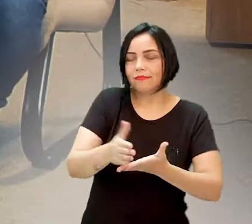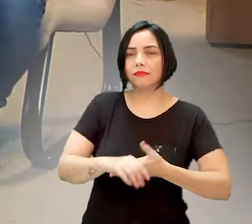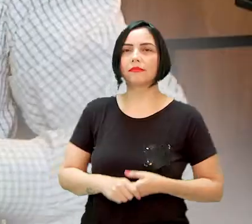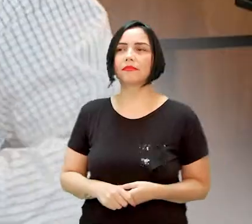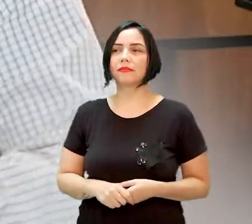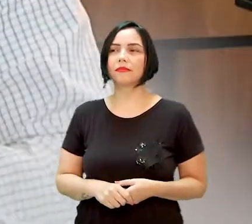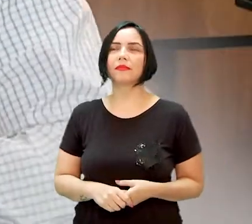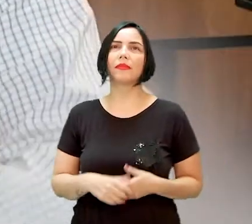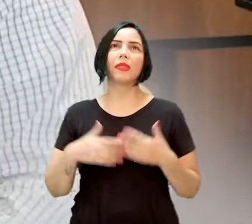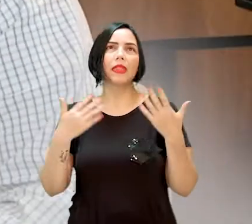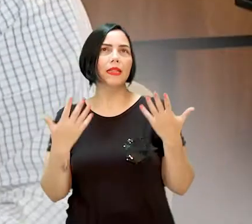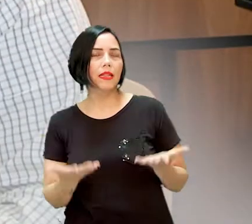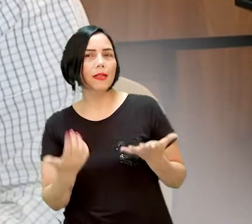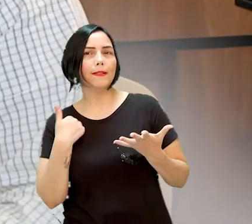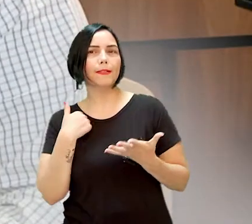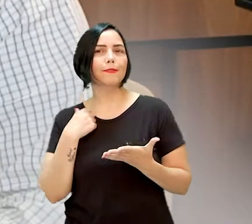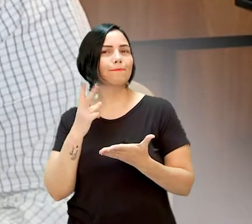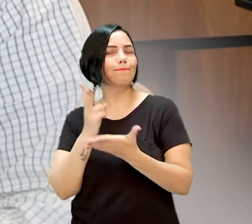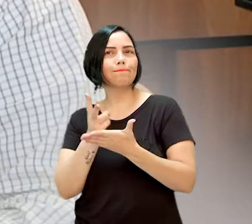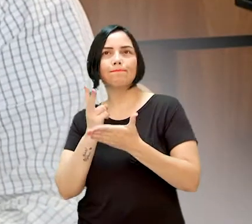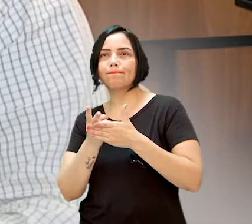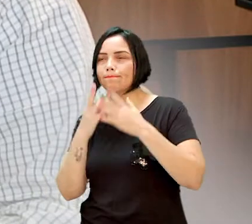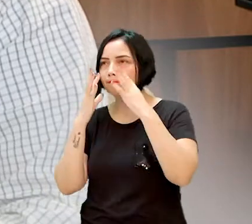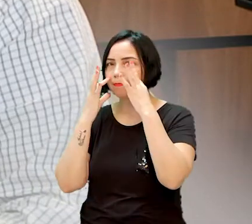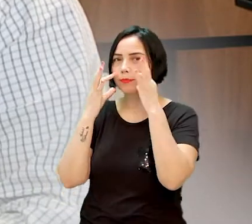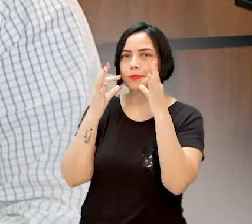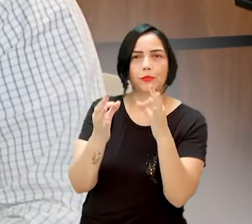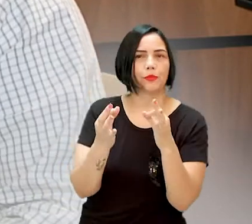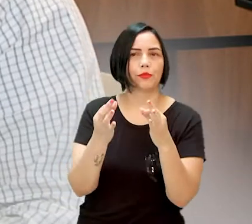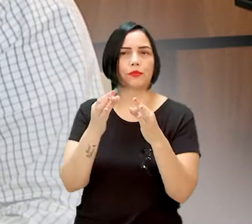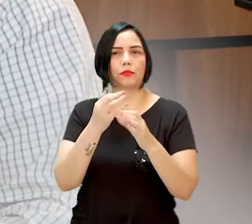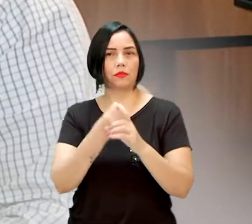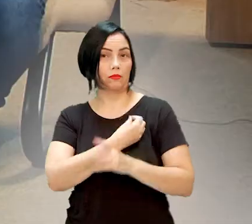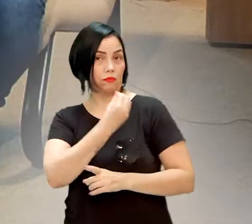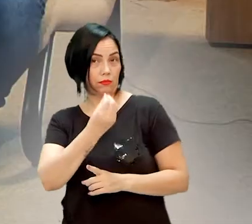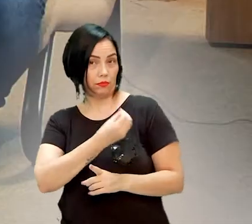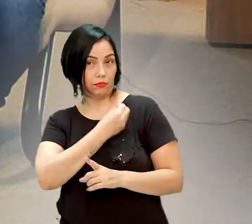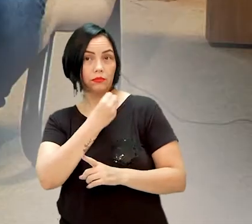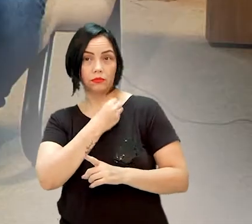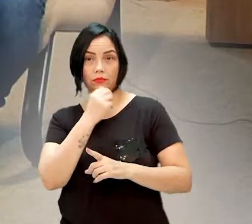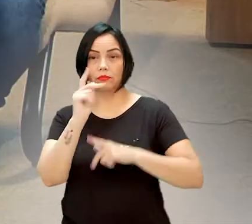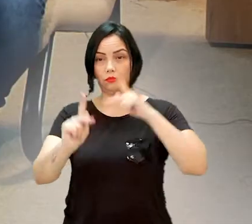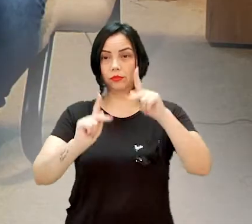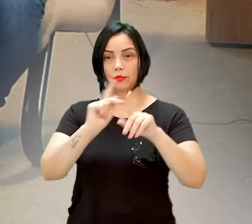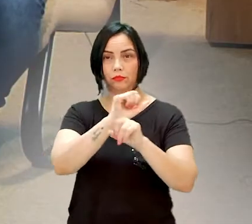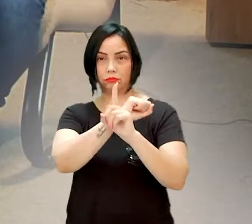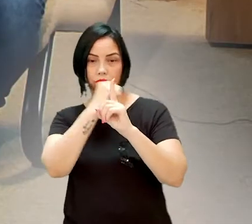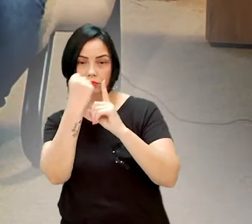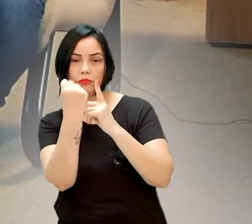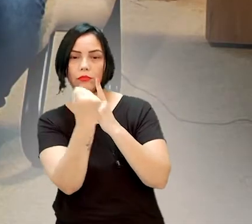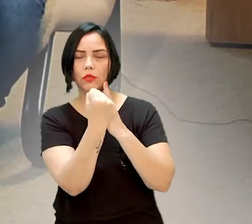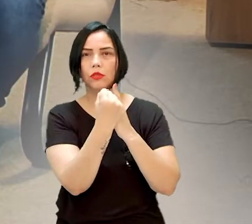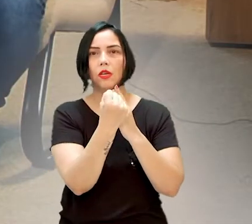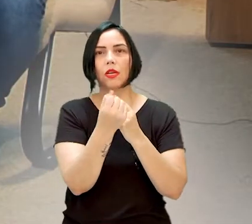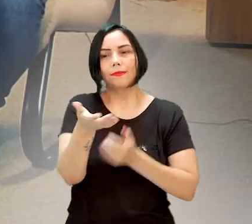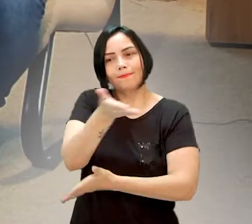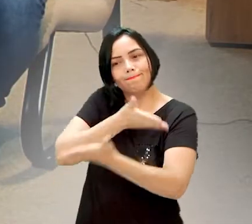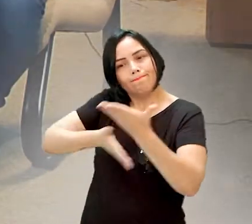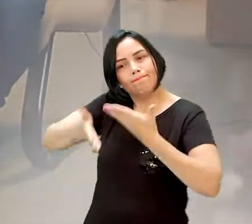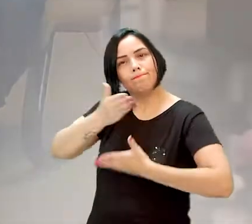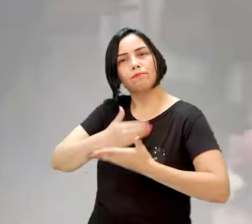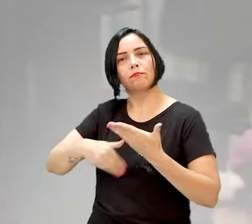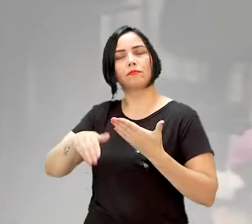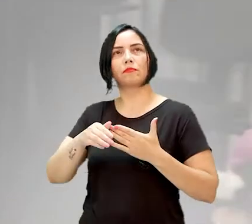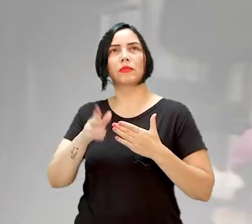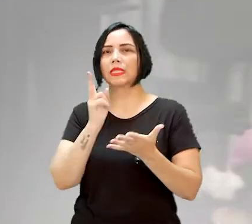Então, a gente sempre foi voltado à vida pública, né? Eu sempre fui muito envolvido com igreja, primeiramente, a comunidade. Isso, o nosso princípio é